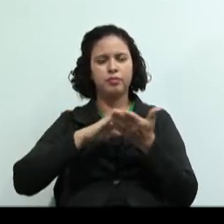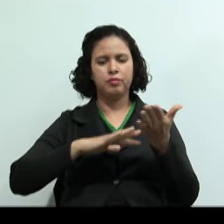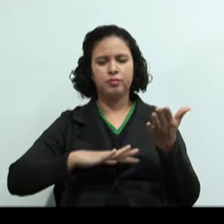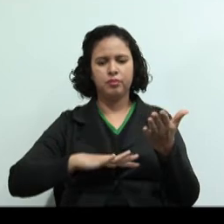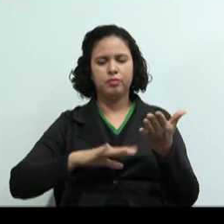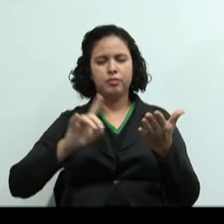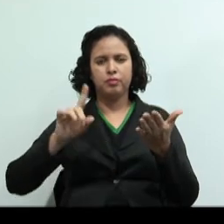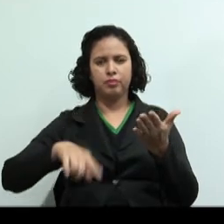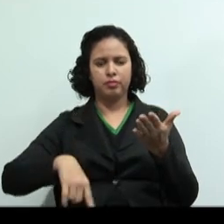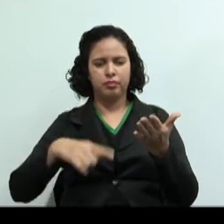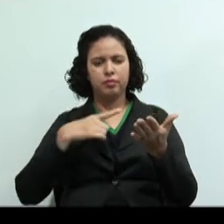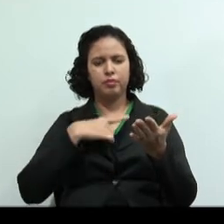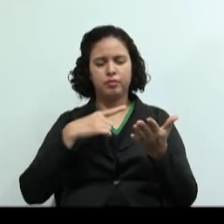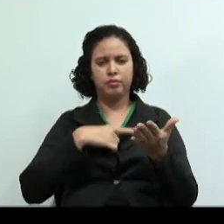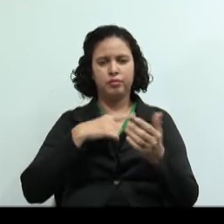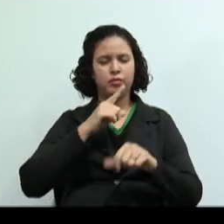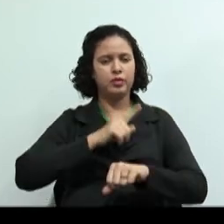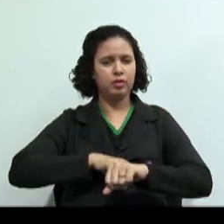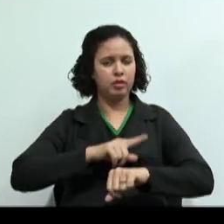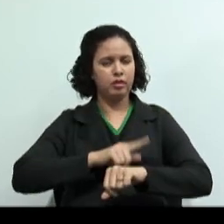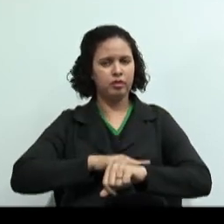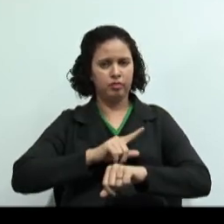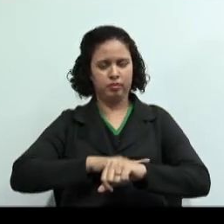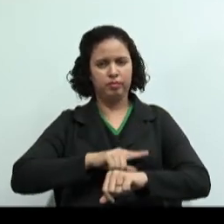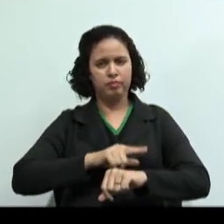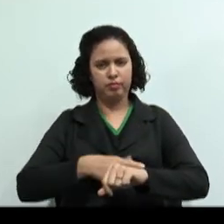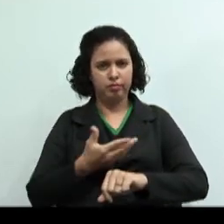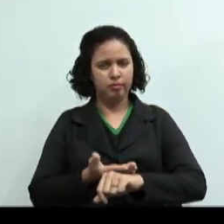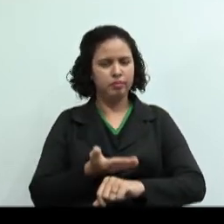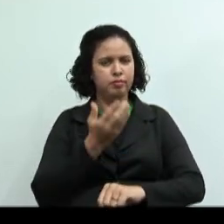ela demanda um pouco de tempo a mais para a resolução.